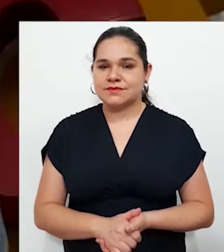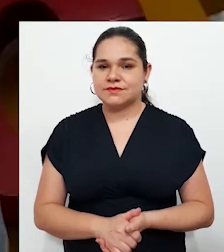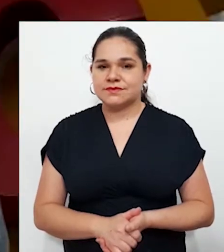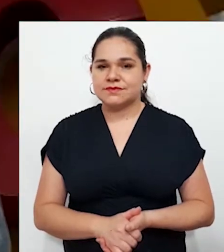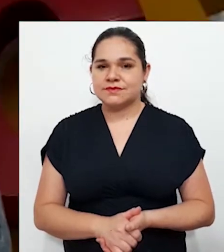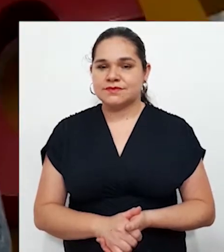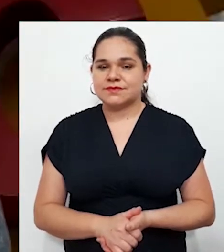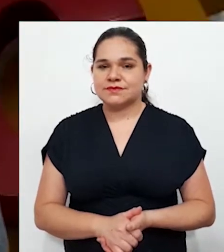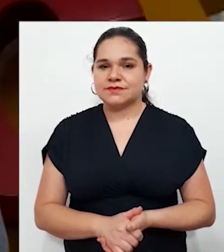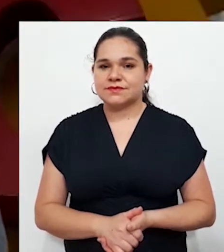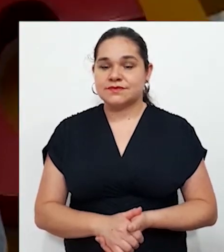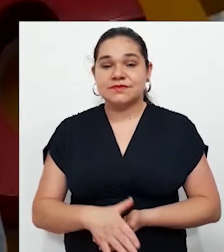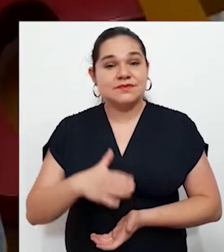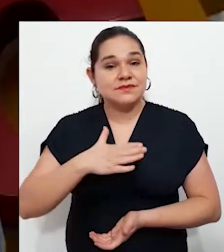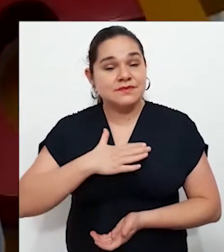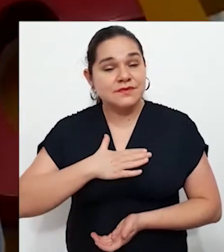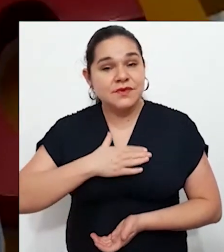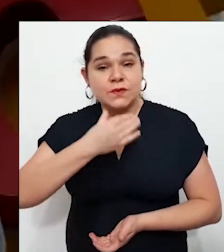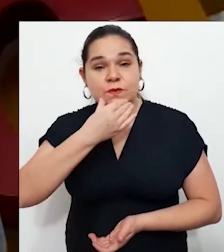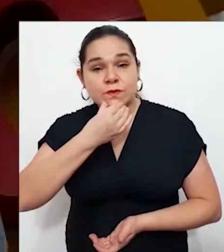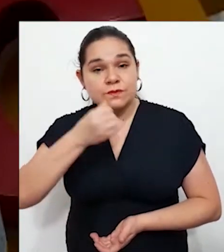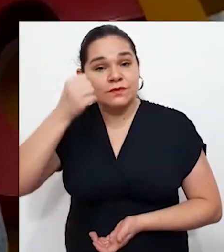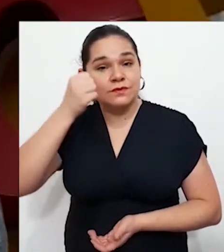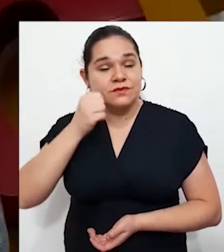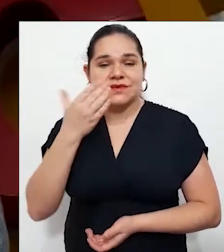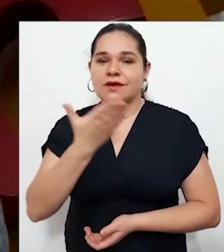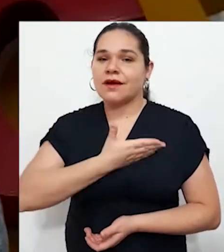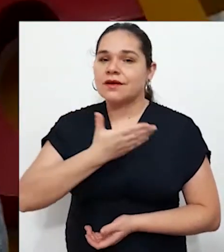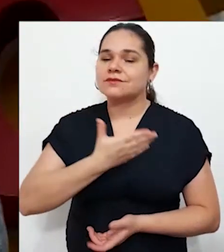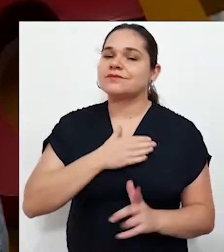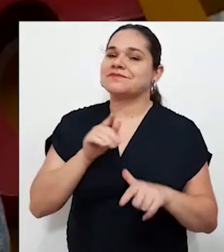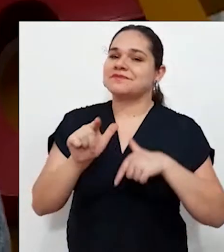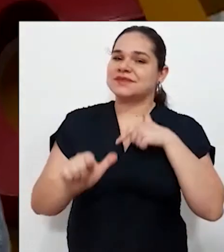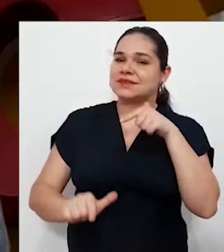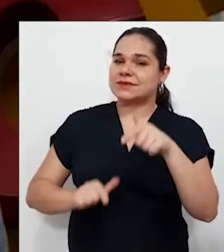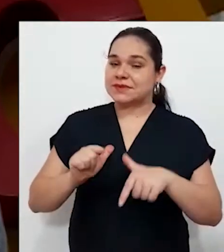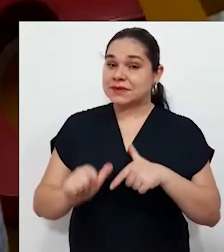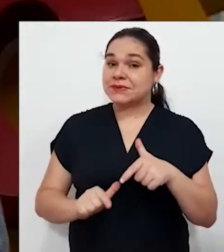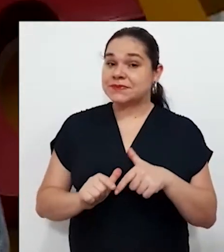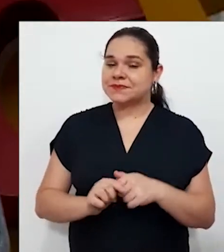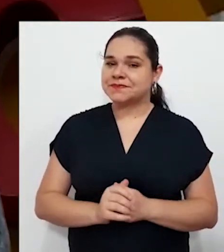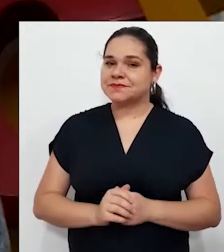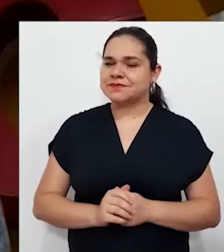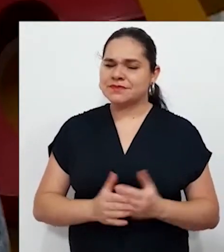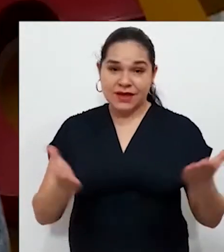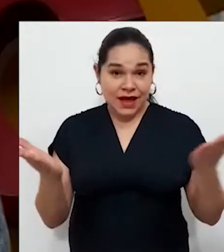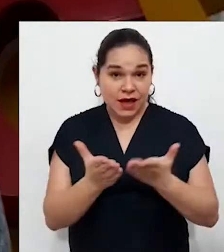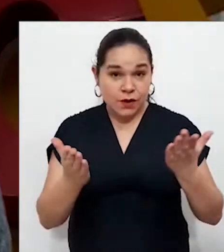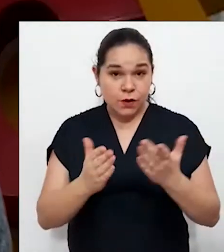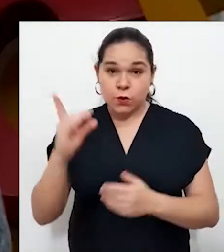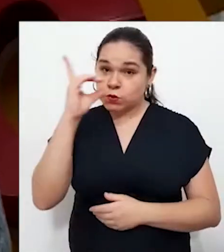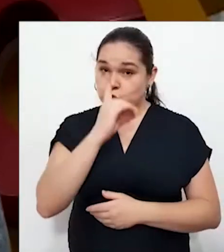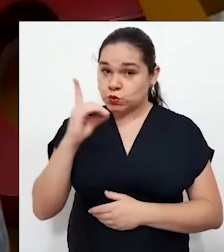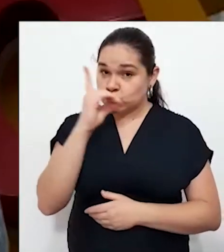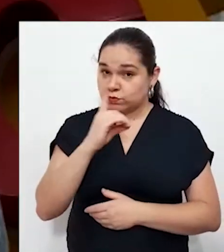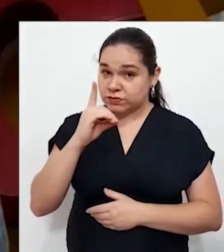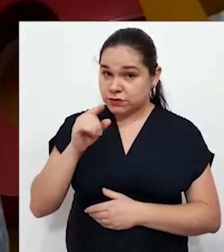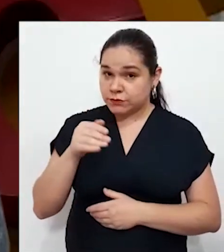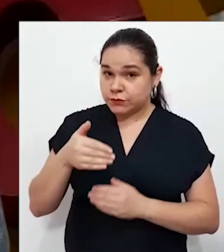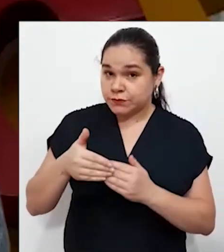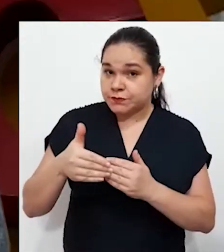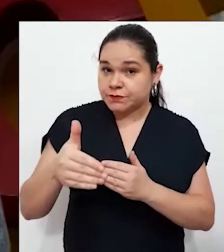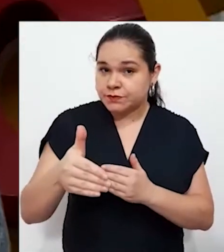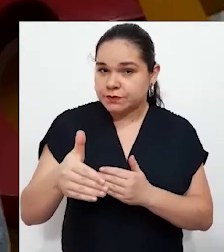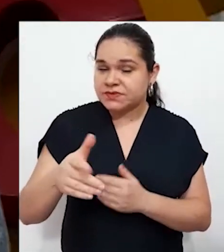Meu amigo trabalhador, minha amiga trabalhadora, agora nesse domingo nós teremos aí